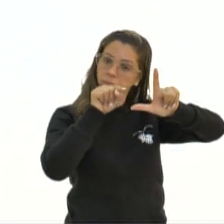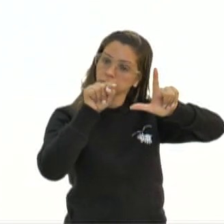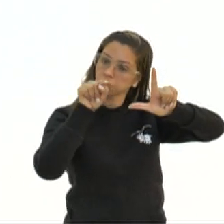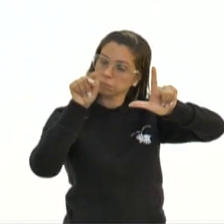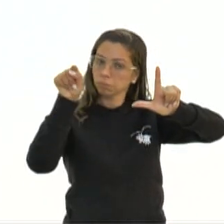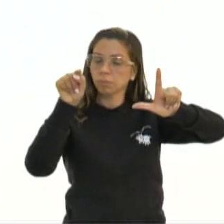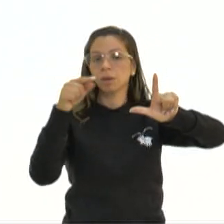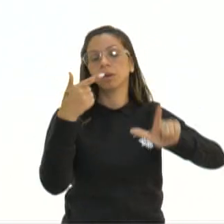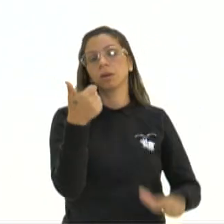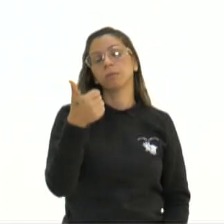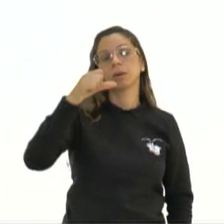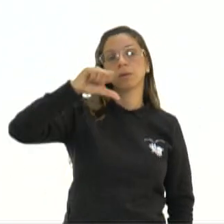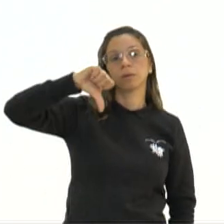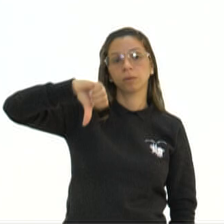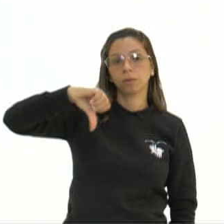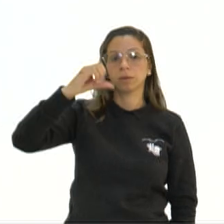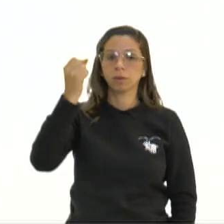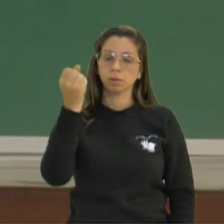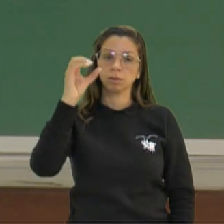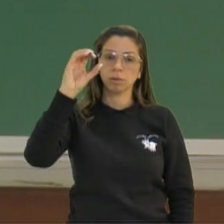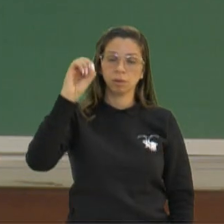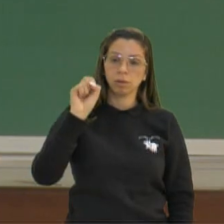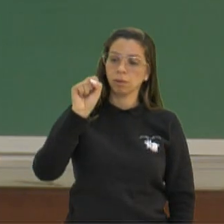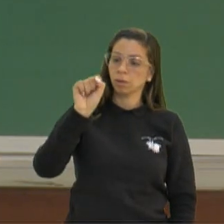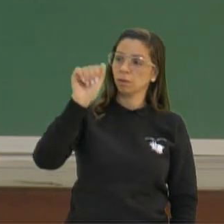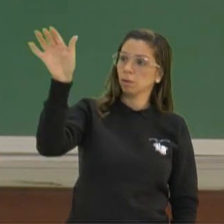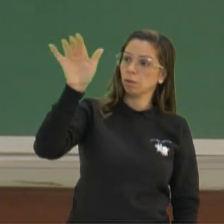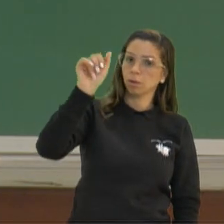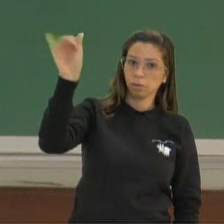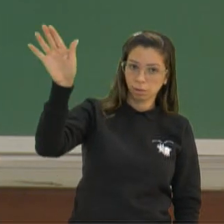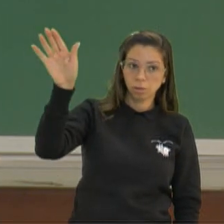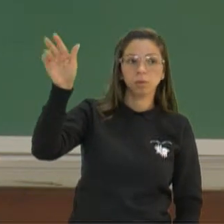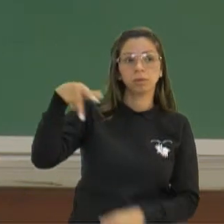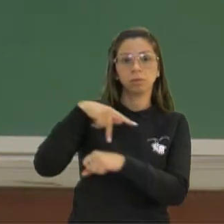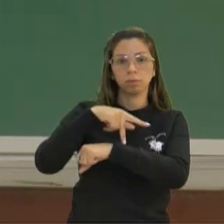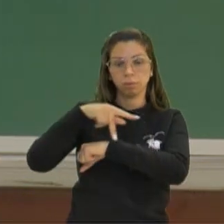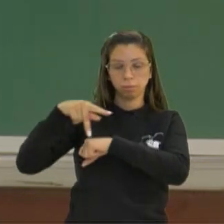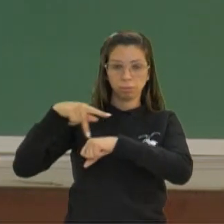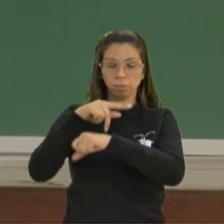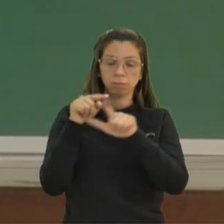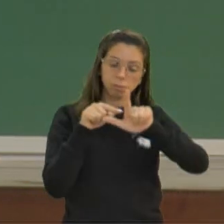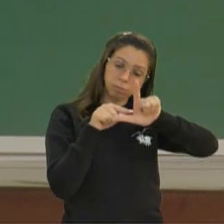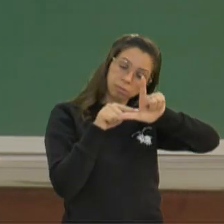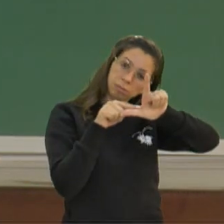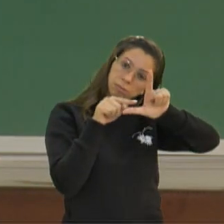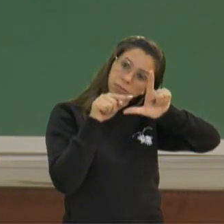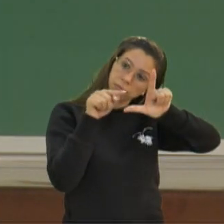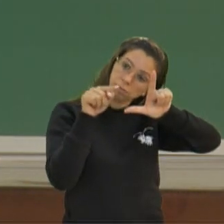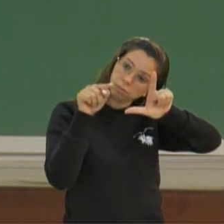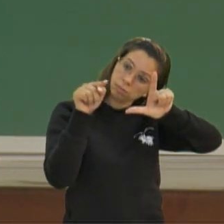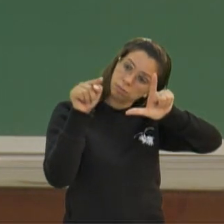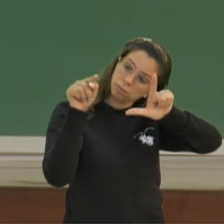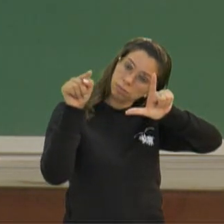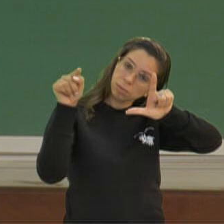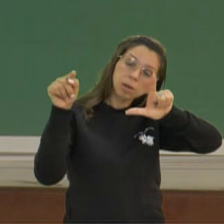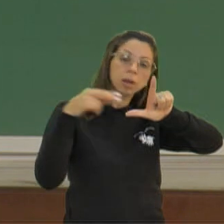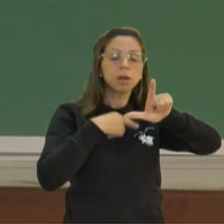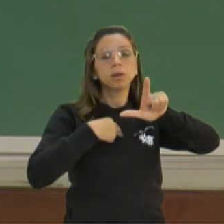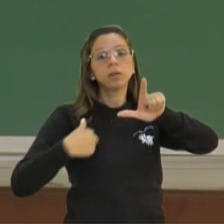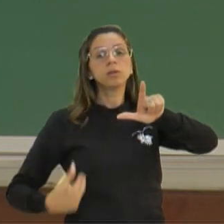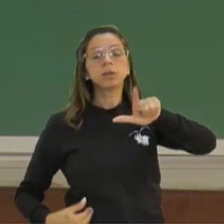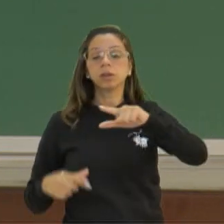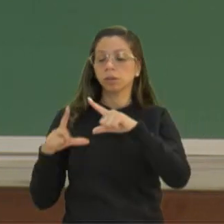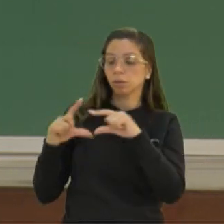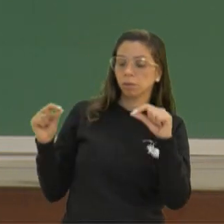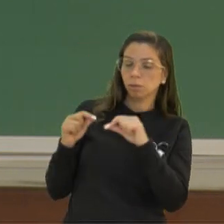No ano de 1980, a Ásia emergente, né, os países emergentes, lá, China, Japão, participavam com